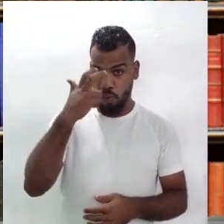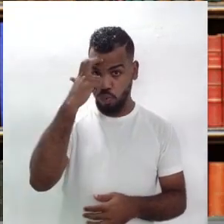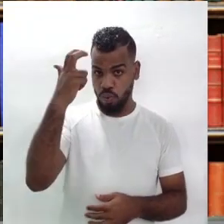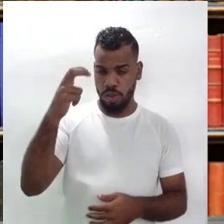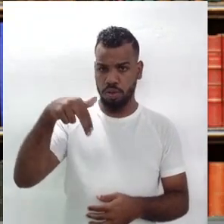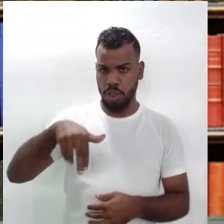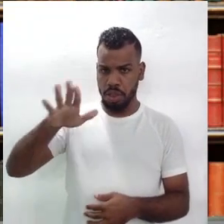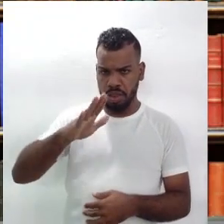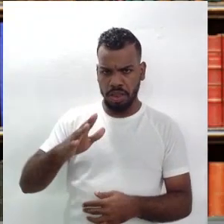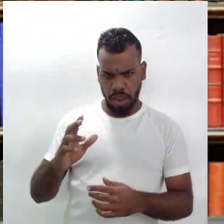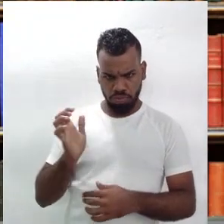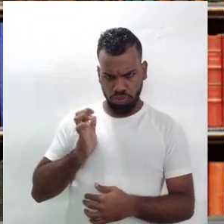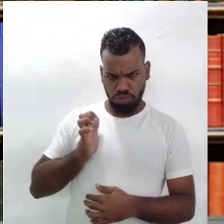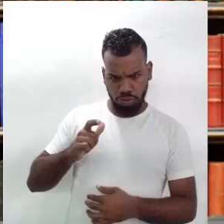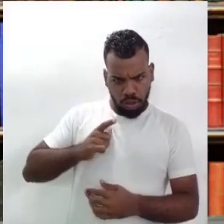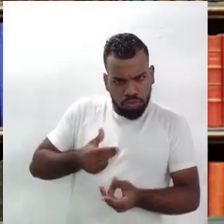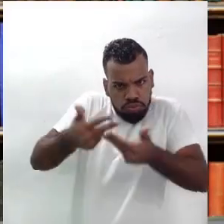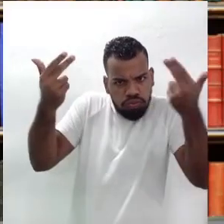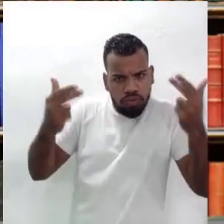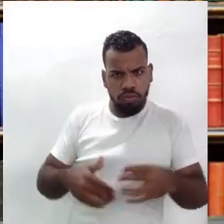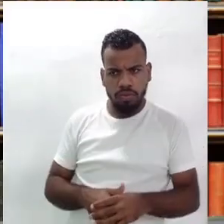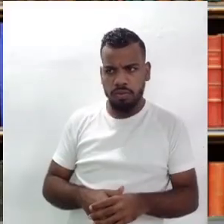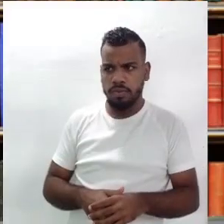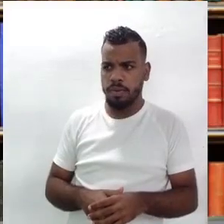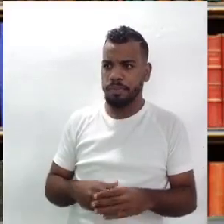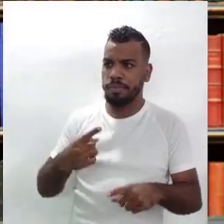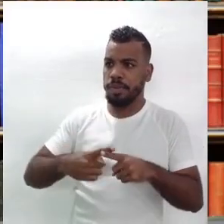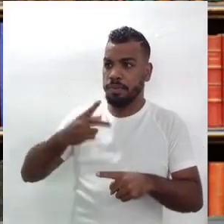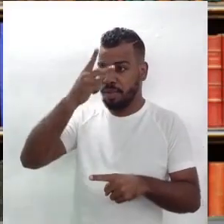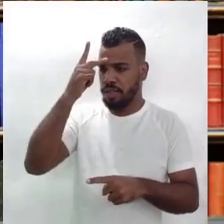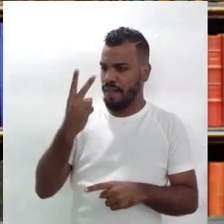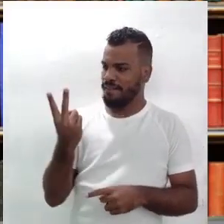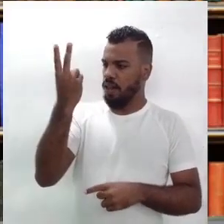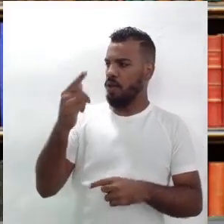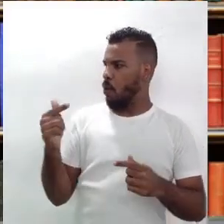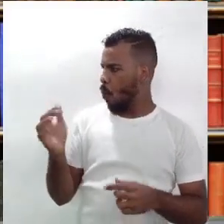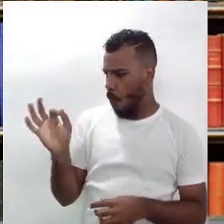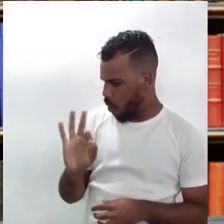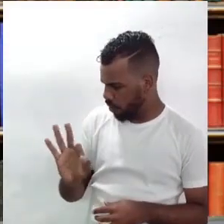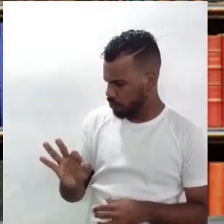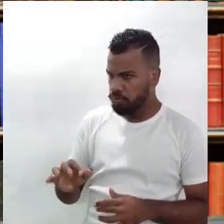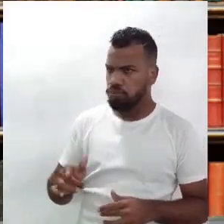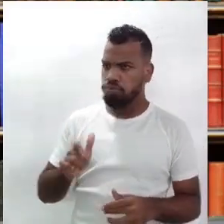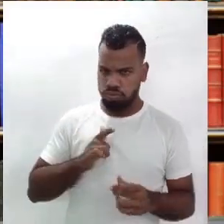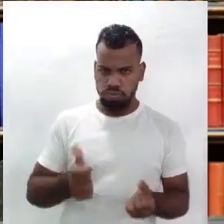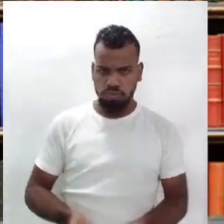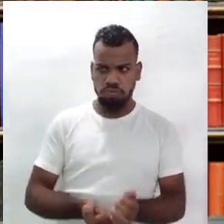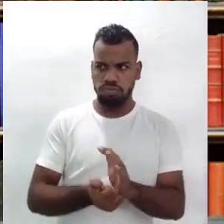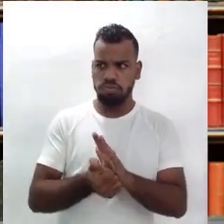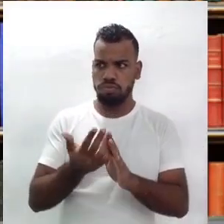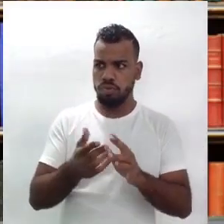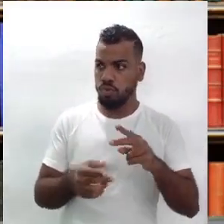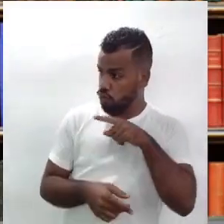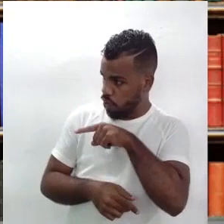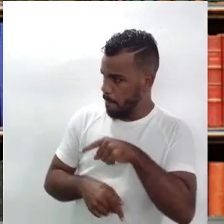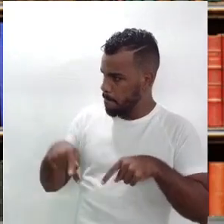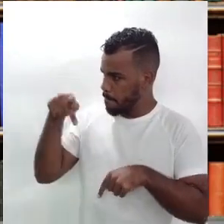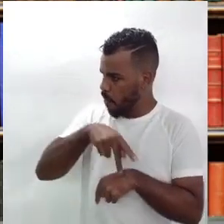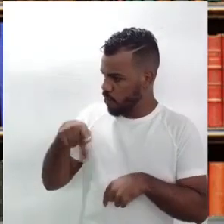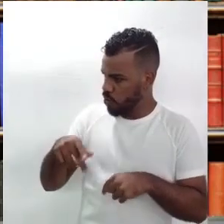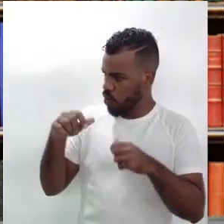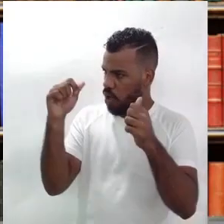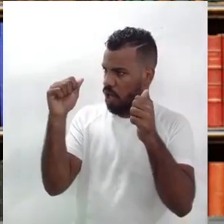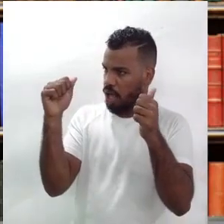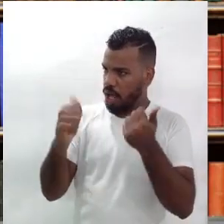rica, realmente? Porque, muitas vezes, a gente desvaloriza, né? É rica, realmente? Eu quero a sua visão como professor de